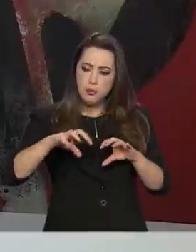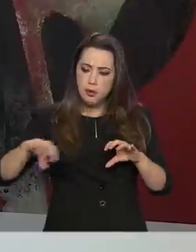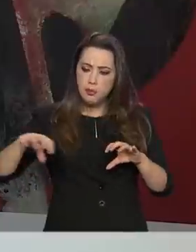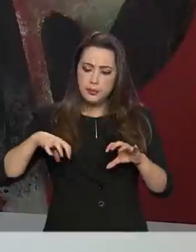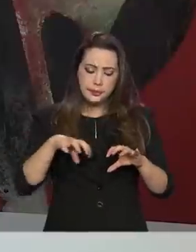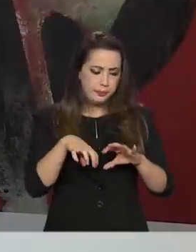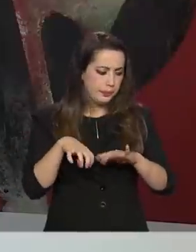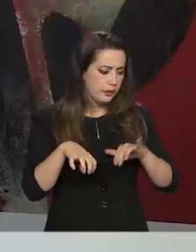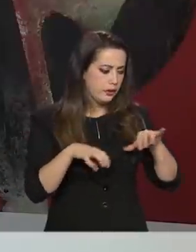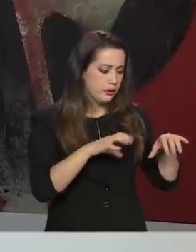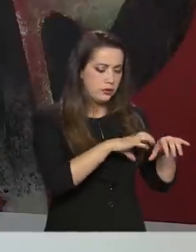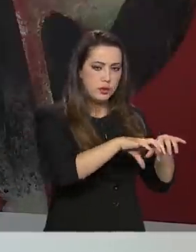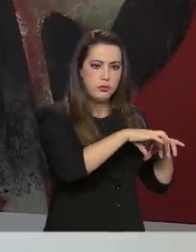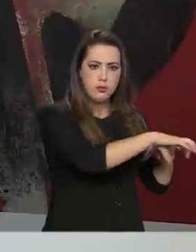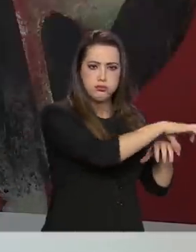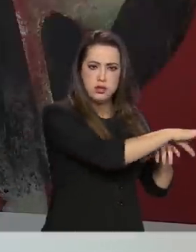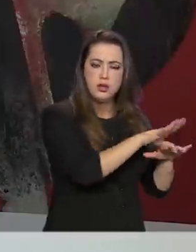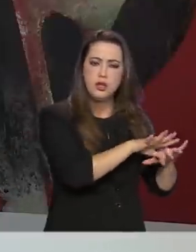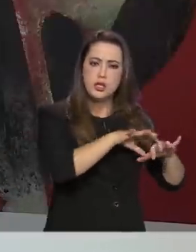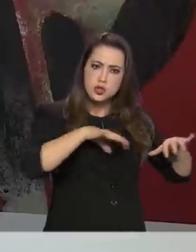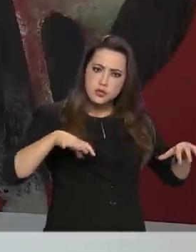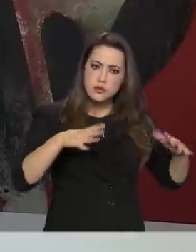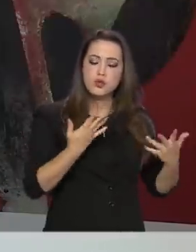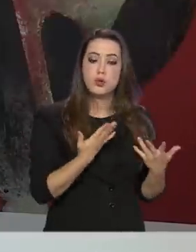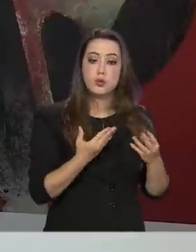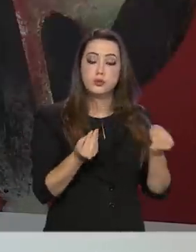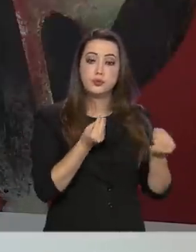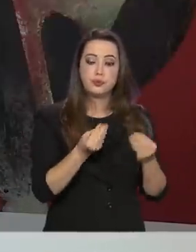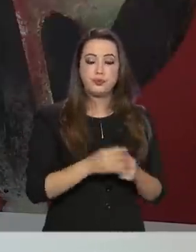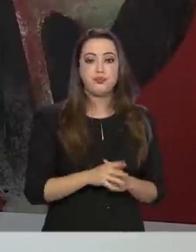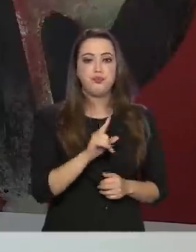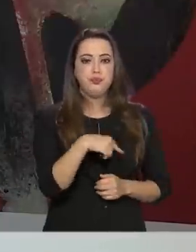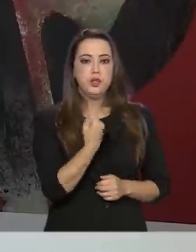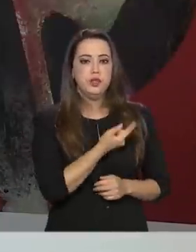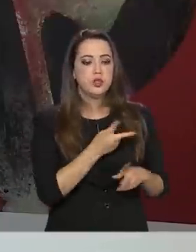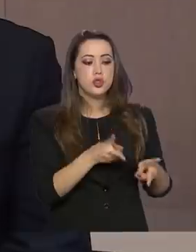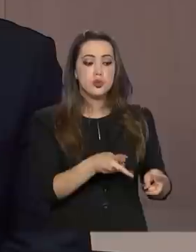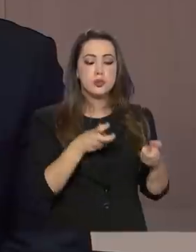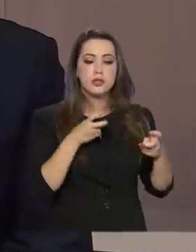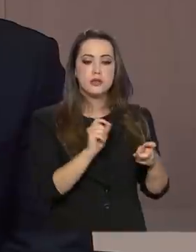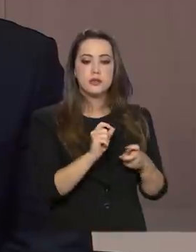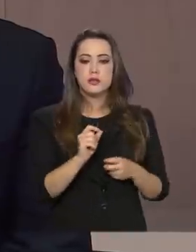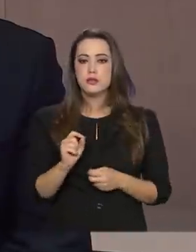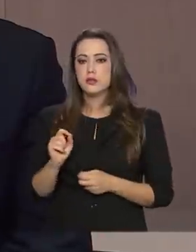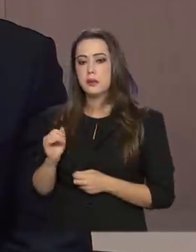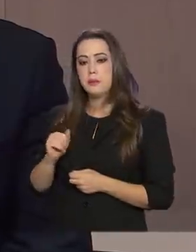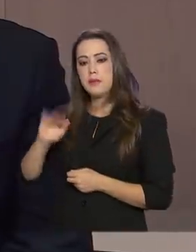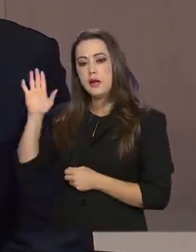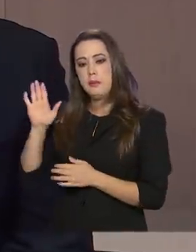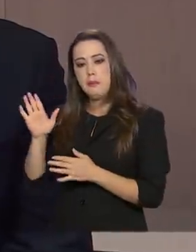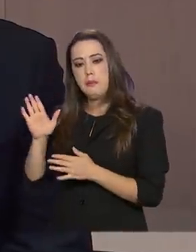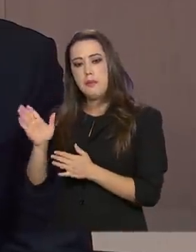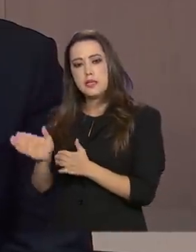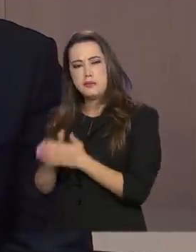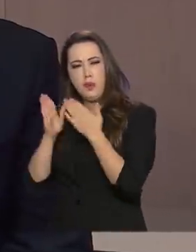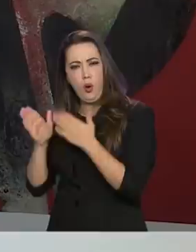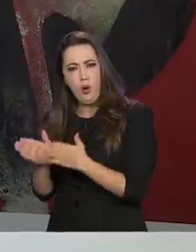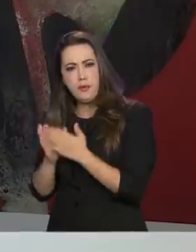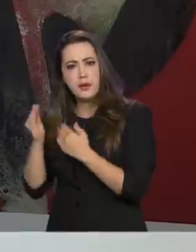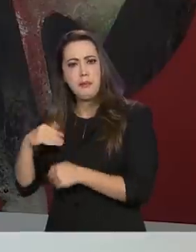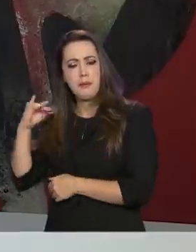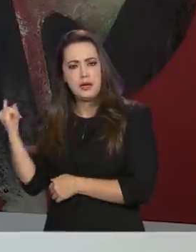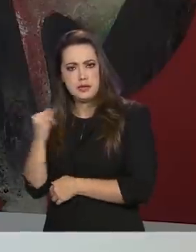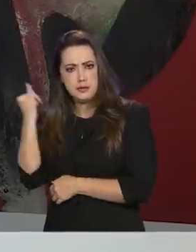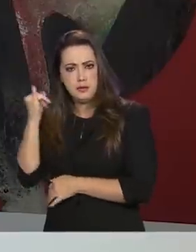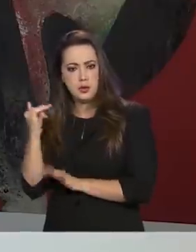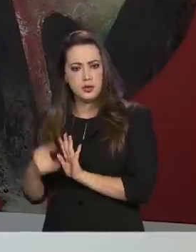do auxílio emergencial nessas camadas de renda. Então, nós podemos detectar, por exemplo, que... Quanto mais baixa a renda, mais importante ele se mostrou.